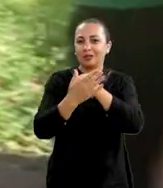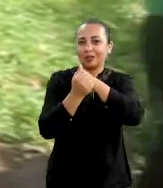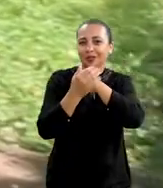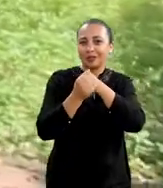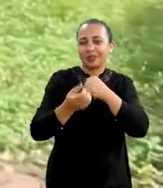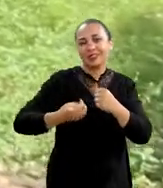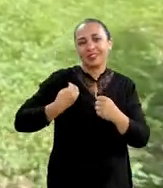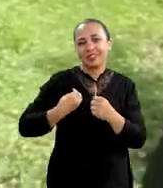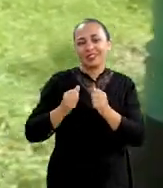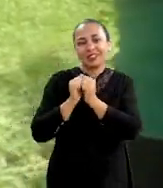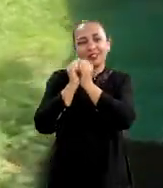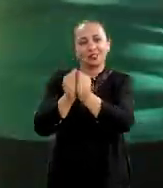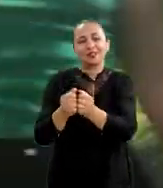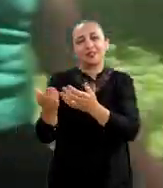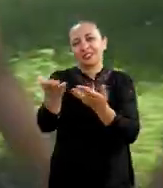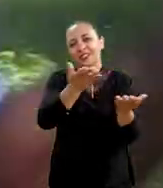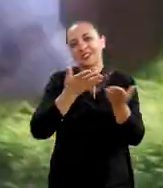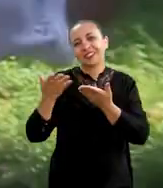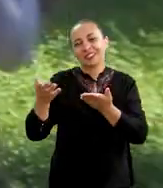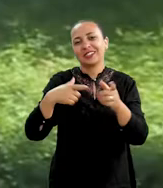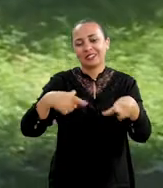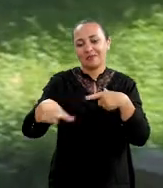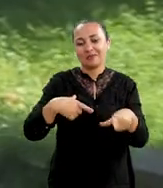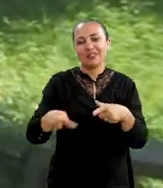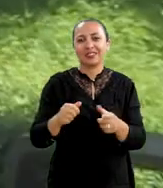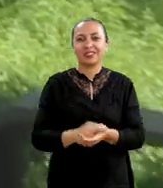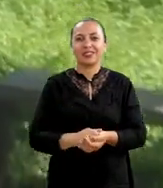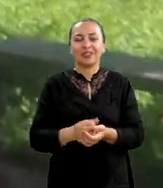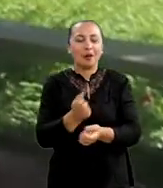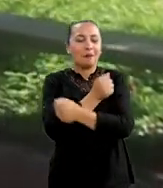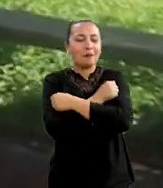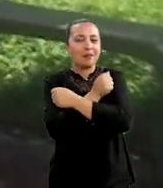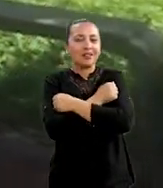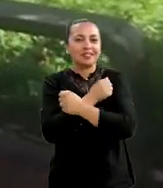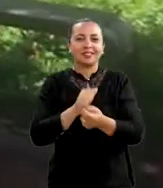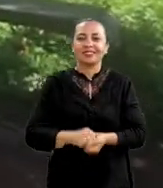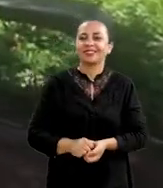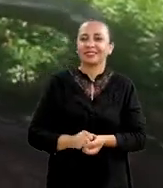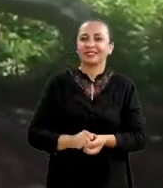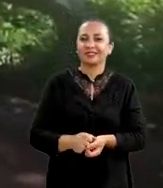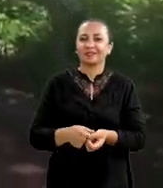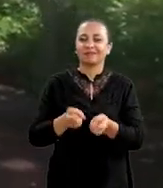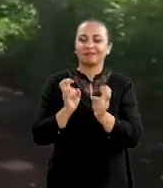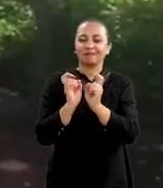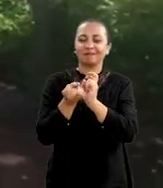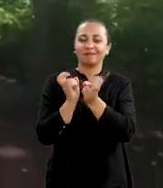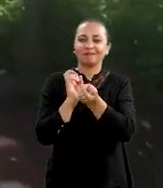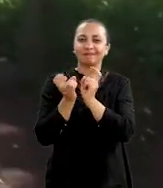o convite de estar participando com vocês nesse trabalho. Valeu, um abraço.